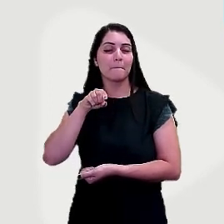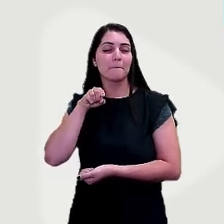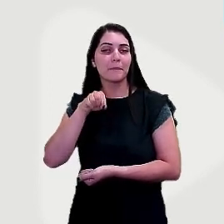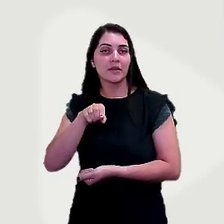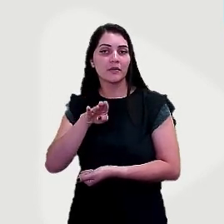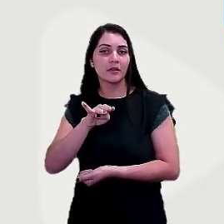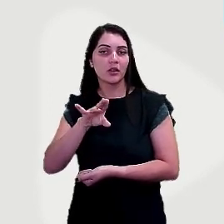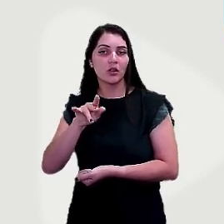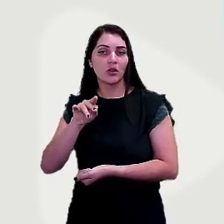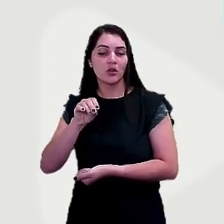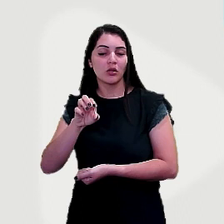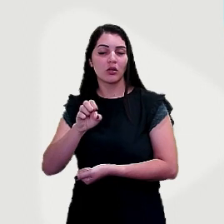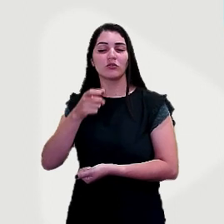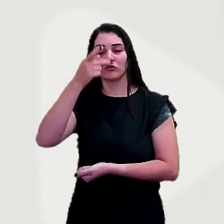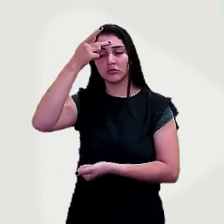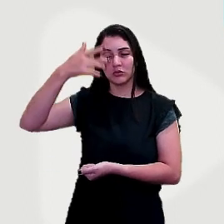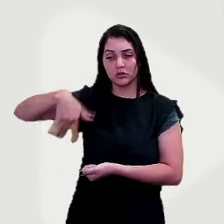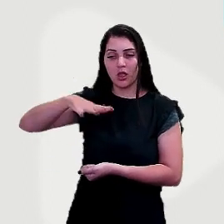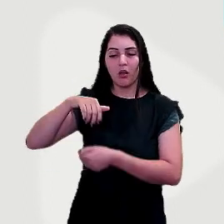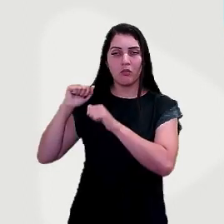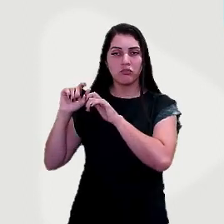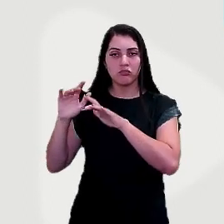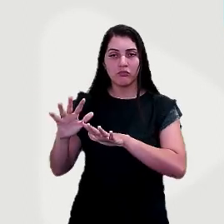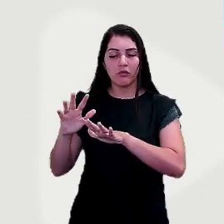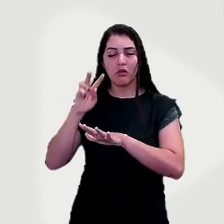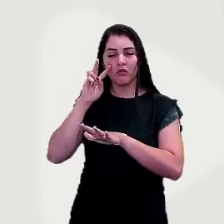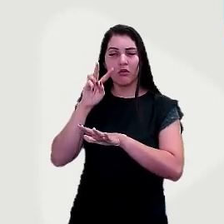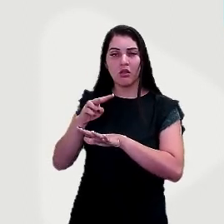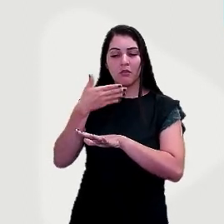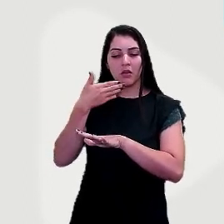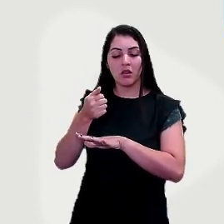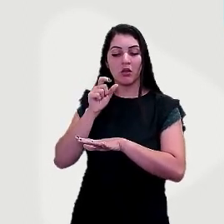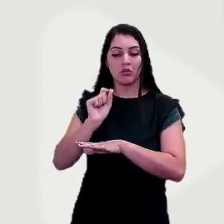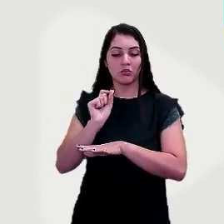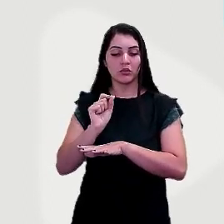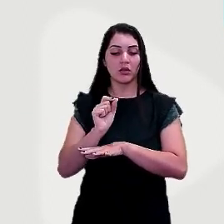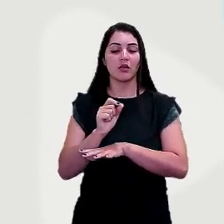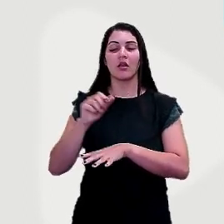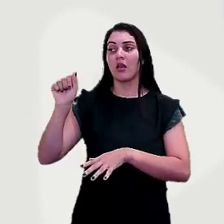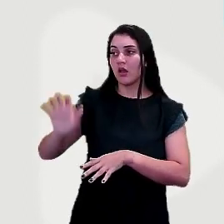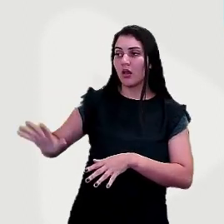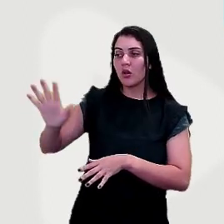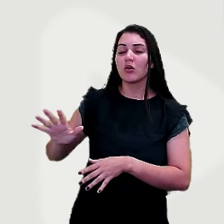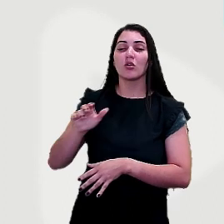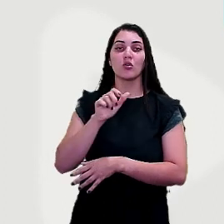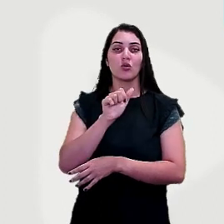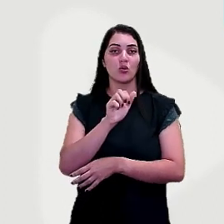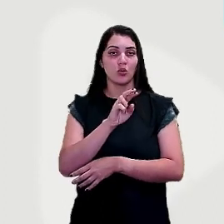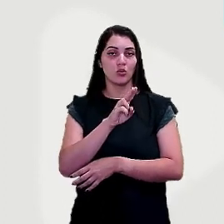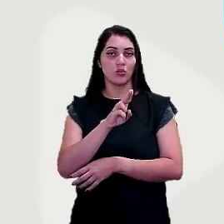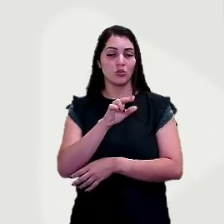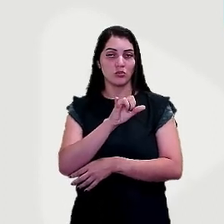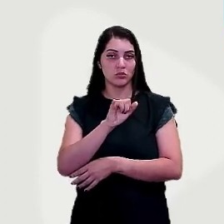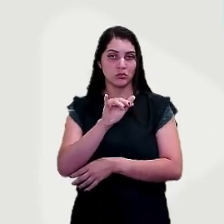Então aqui a gente pode dar uma olhadinha melhor no continente asiático, está aqui a Rússia, Cazaquistão, Mongólia, República da